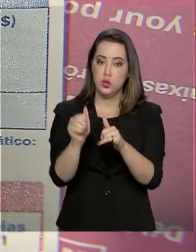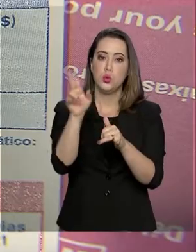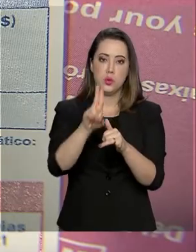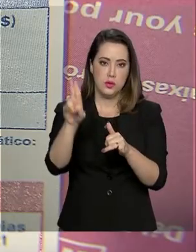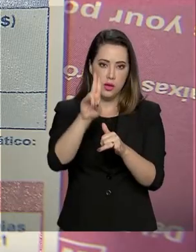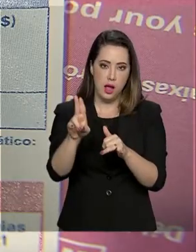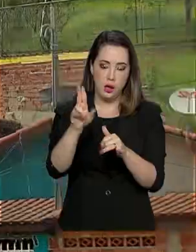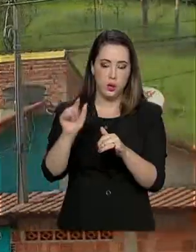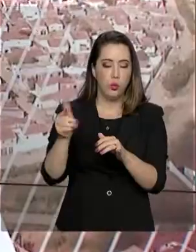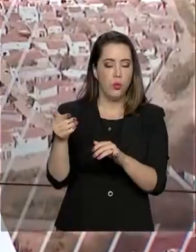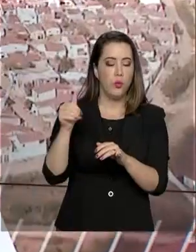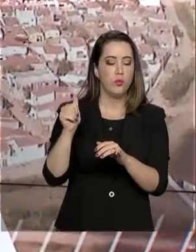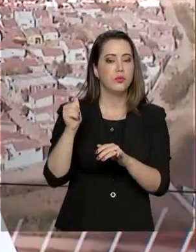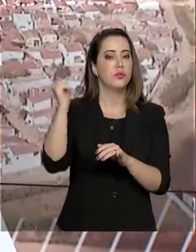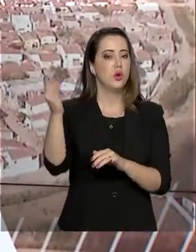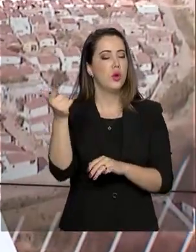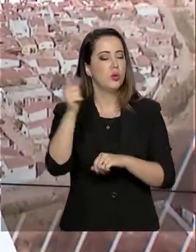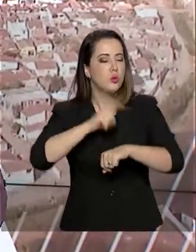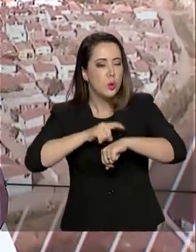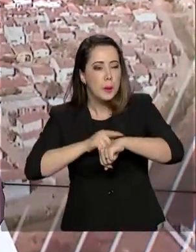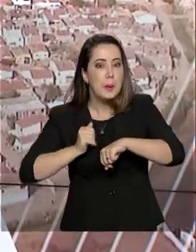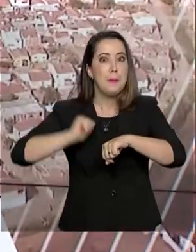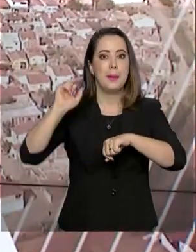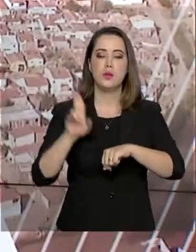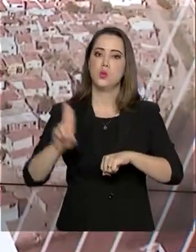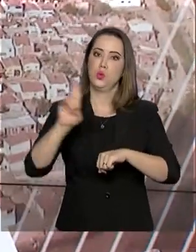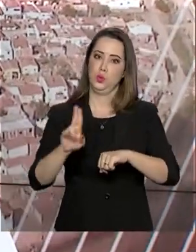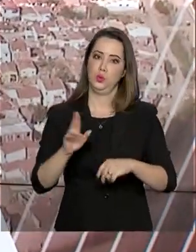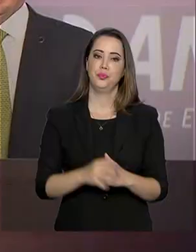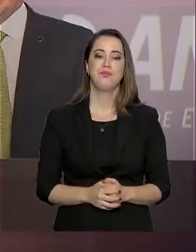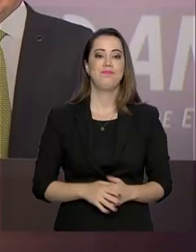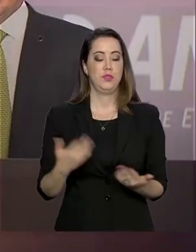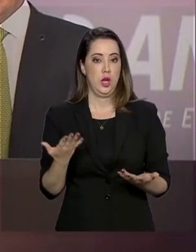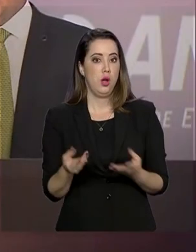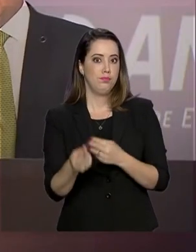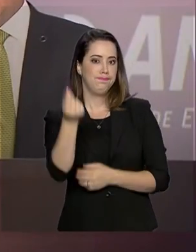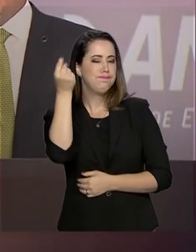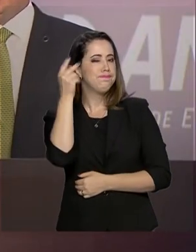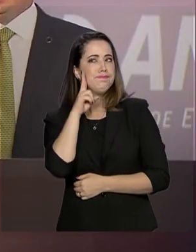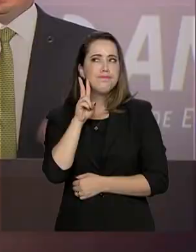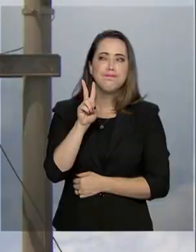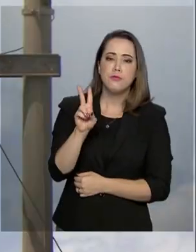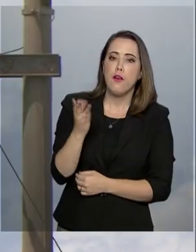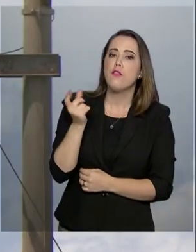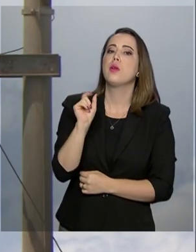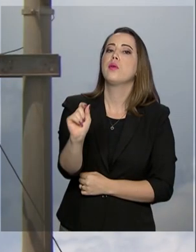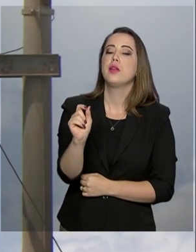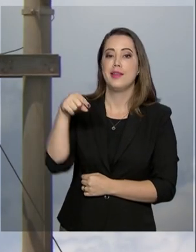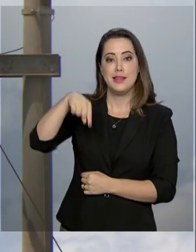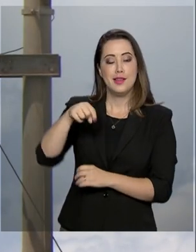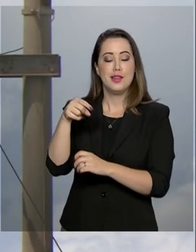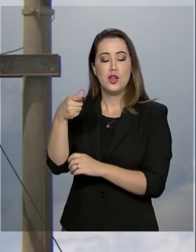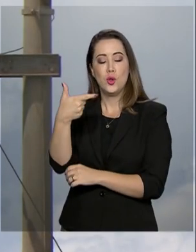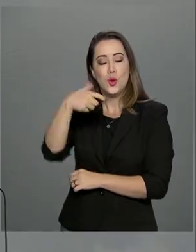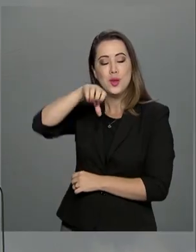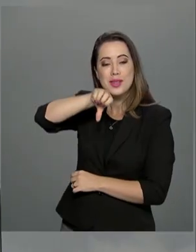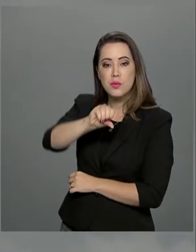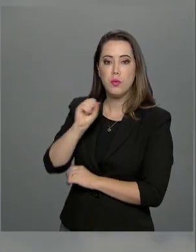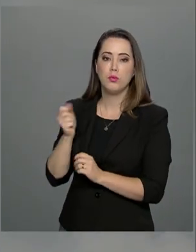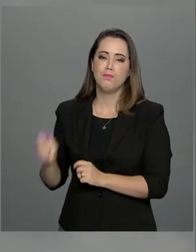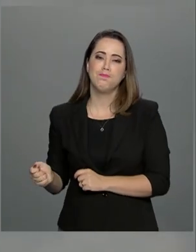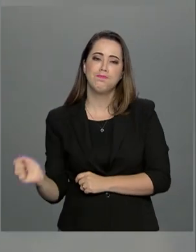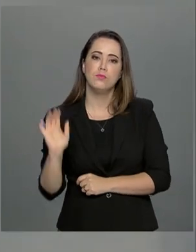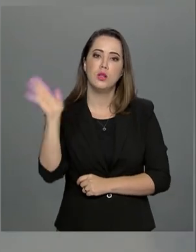horário de maior consumo. E na nossa retrospectiva, você vai ver que em 2019, o governo fez